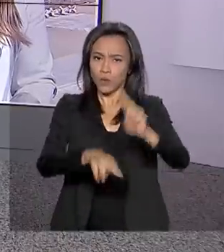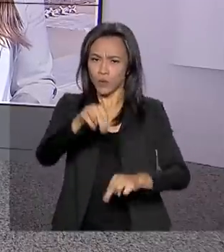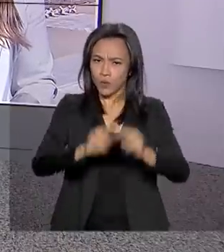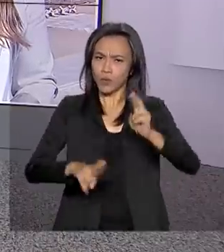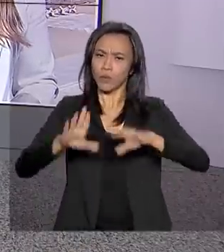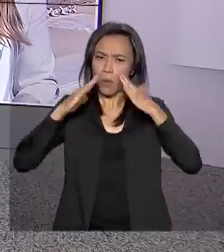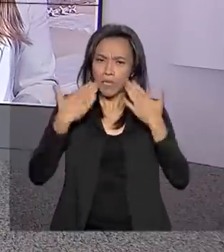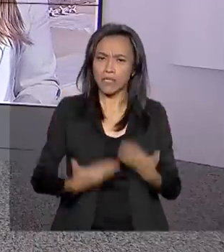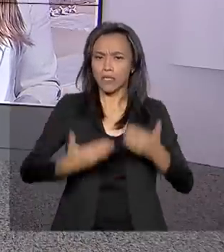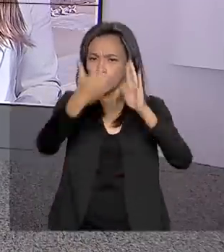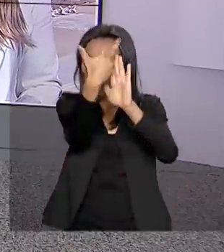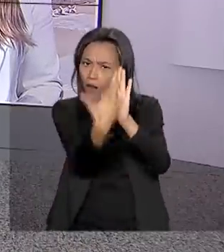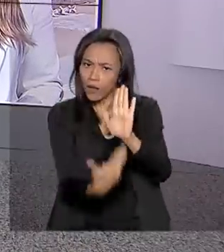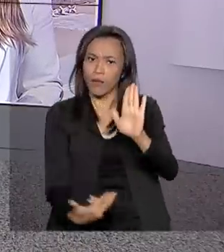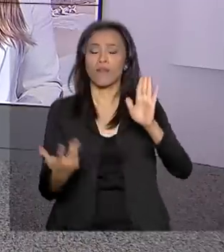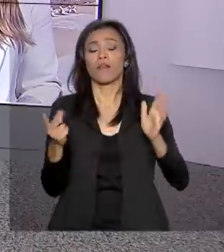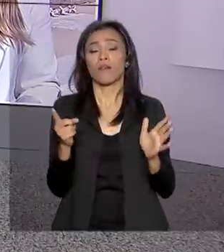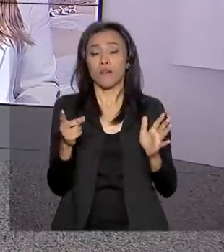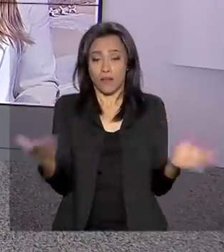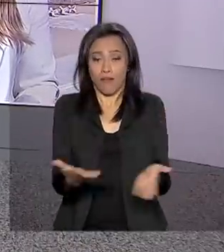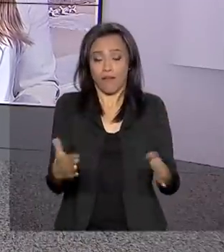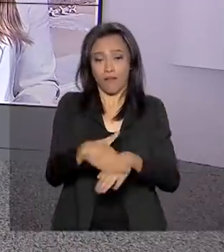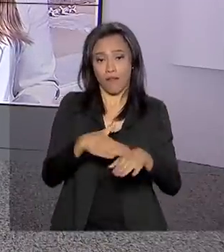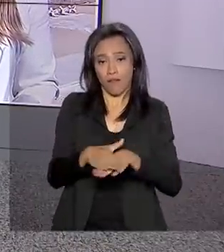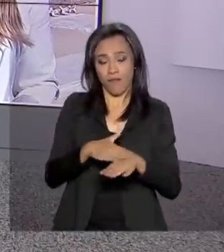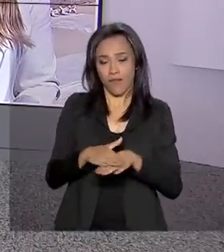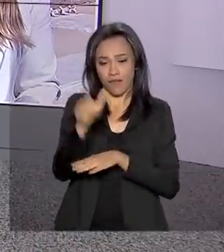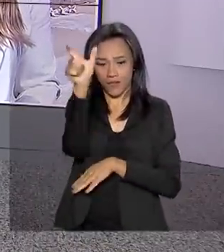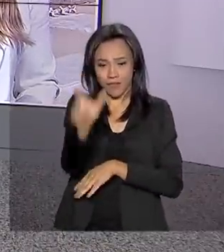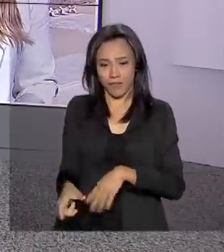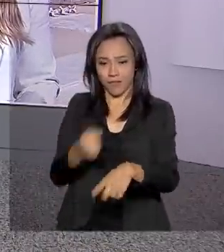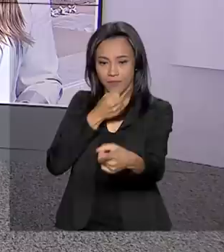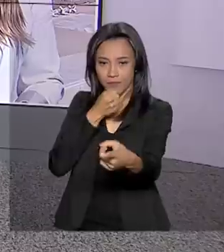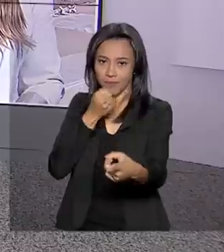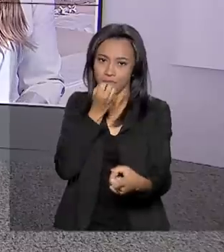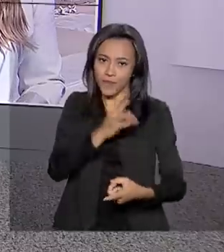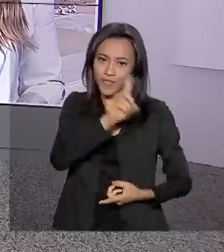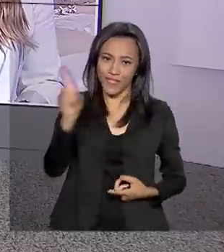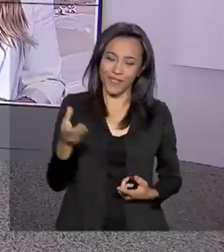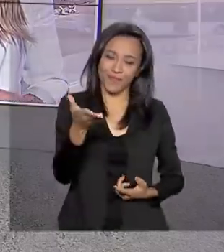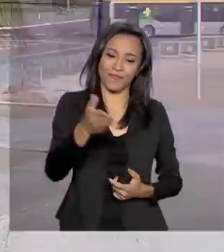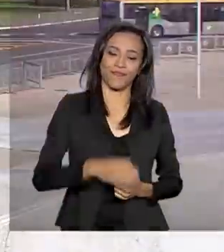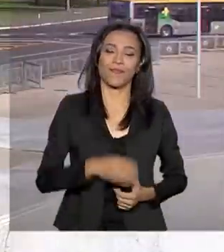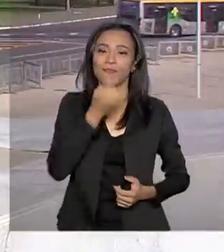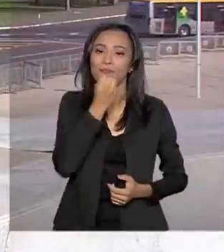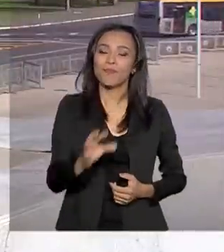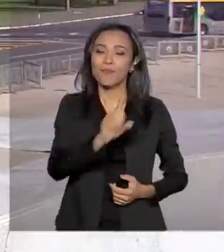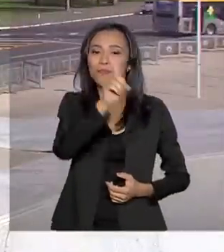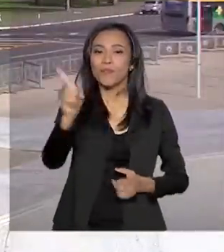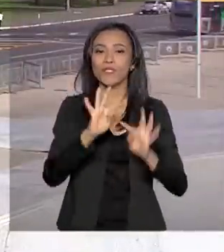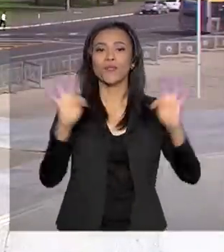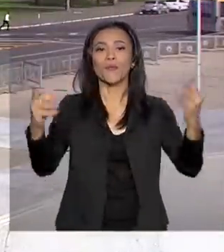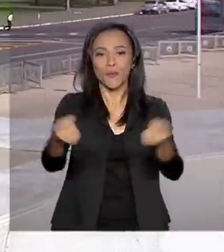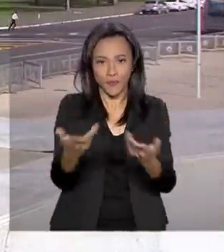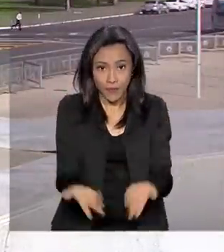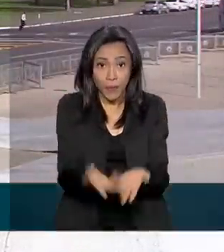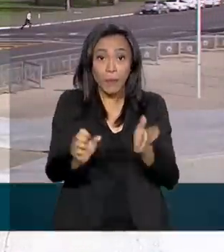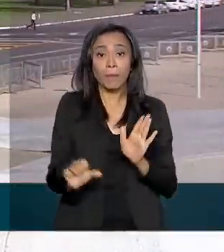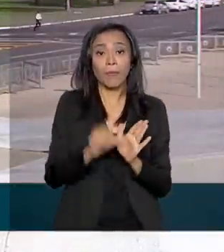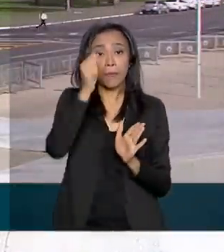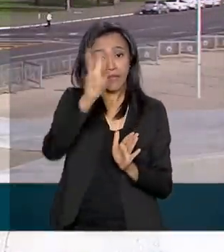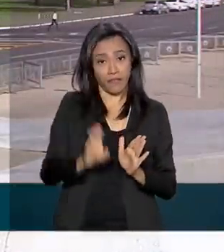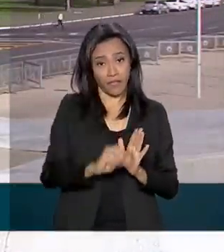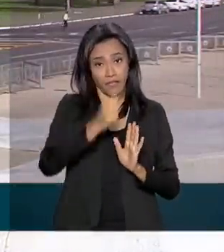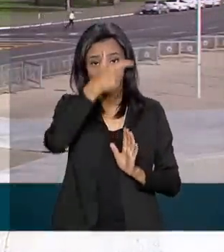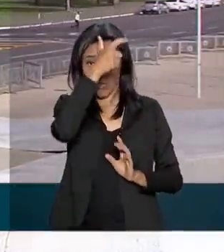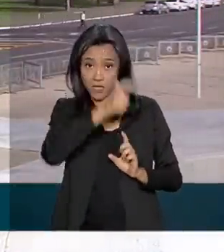movimentação em torno desse assunto e conversa agora com a gente. Oi, Selma, bom dia para você. Bom dia, Carla. Bom dia a todos. Olha, pela primeira vez o relator